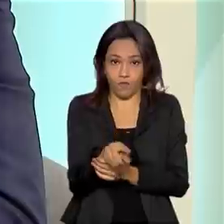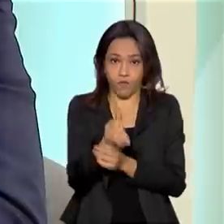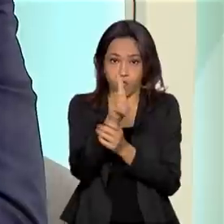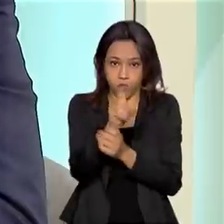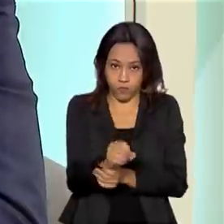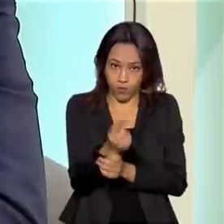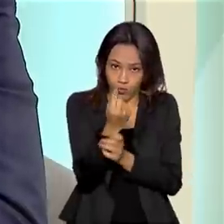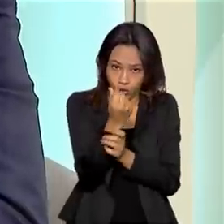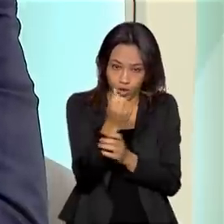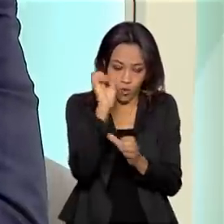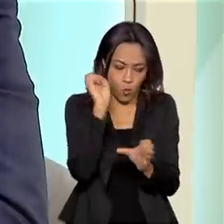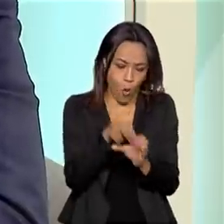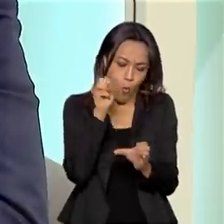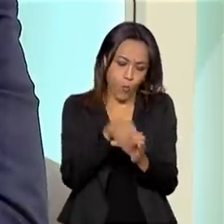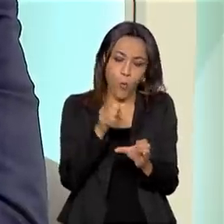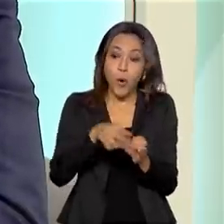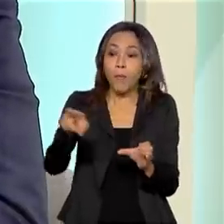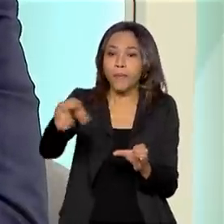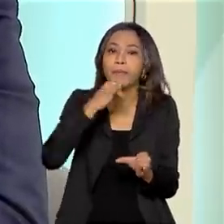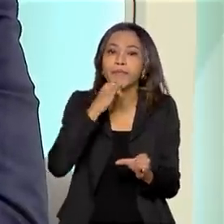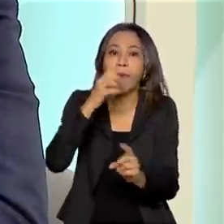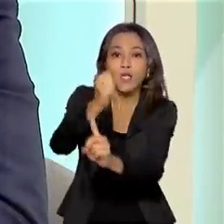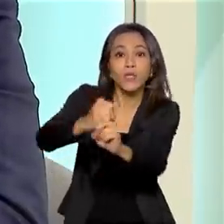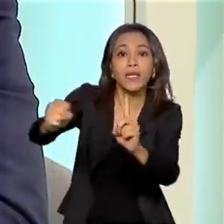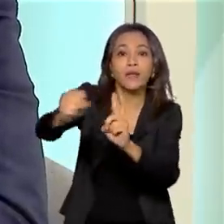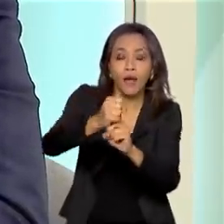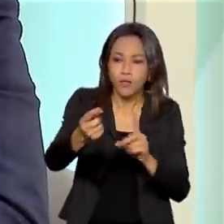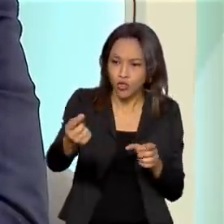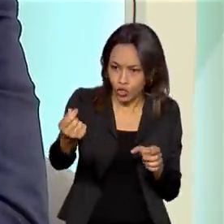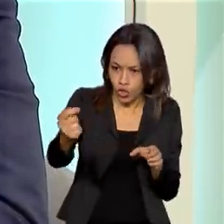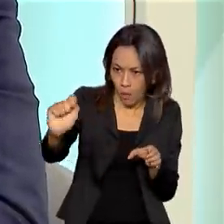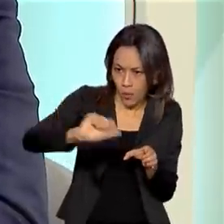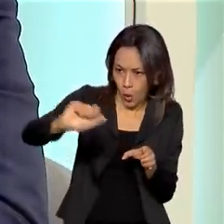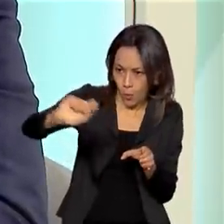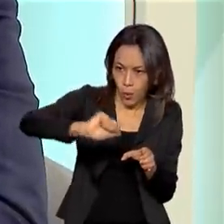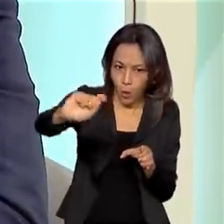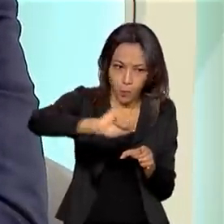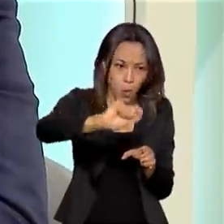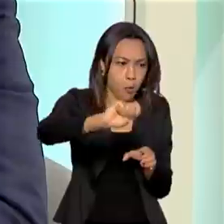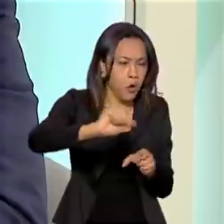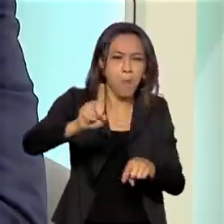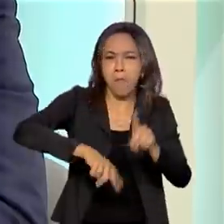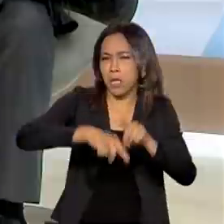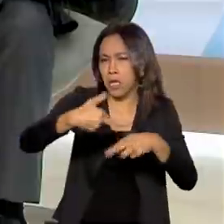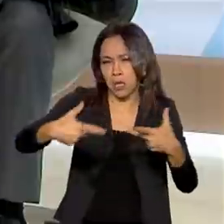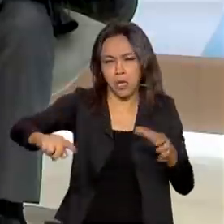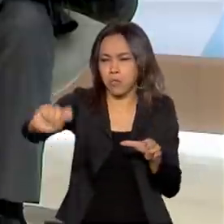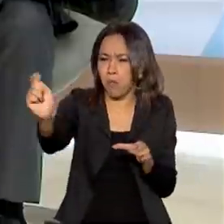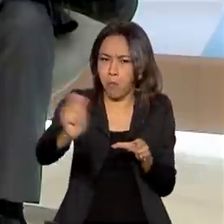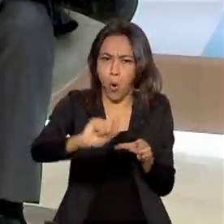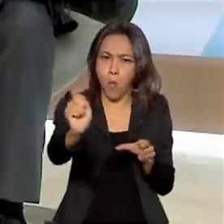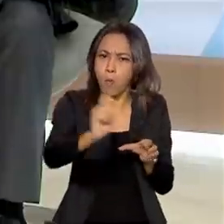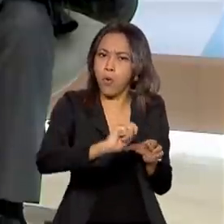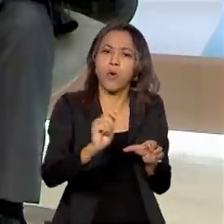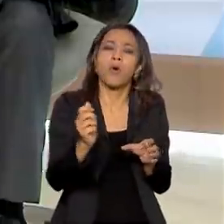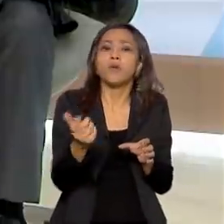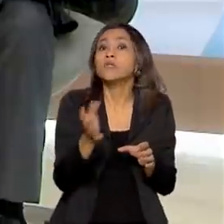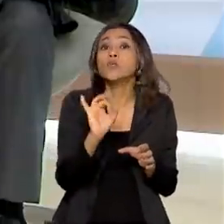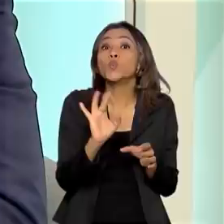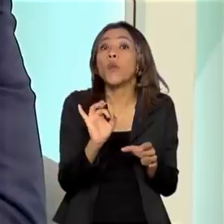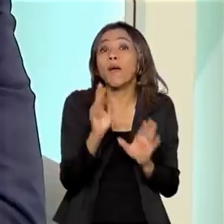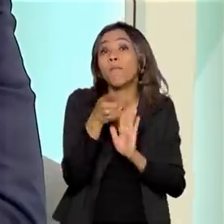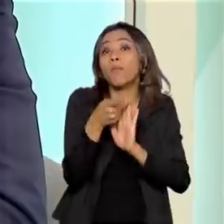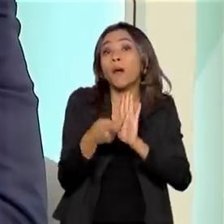Existe uma doação, a sociedade privada pode doar bens e recursos para aquele museu, não para um projeto